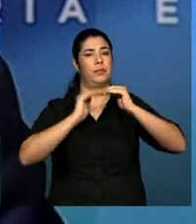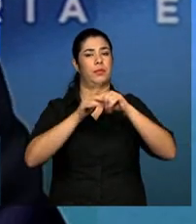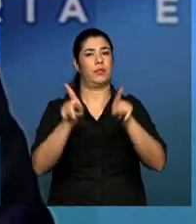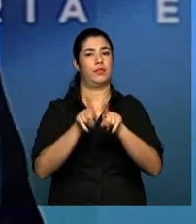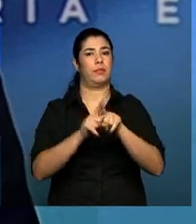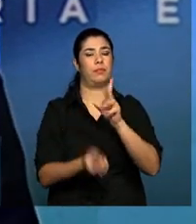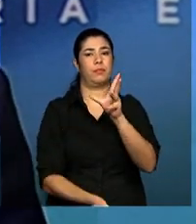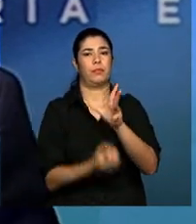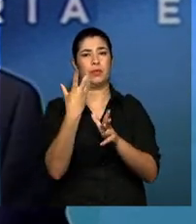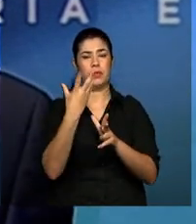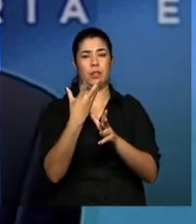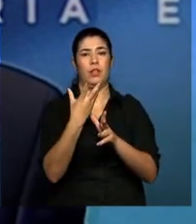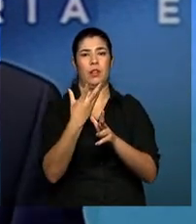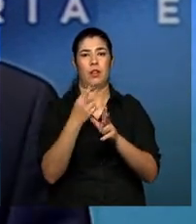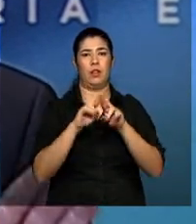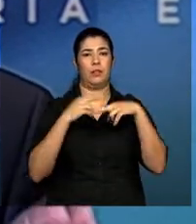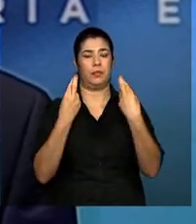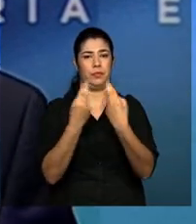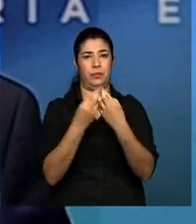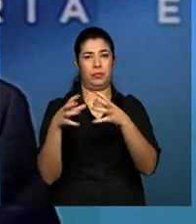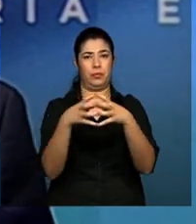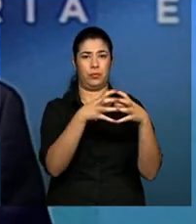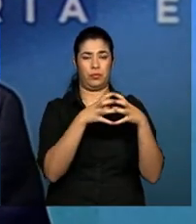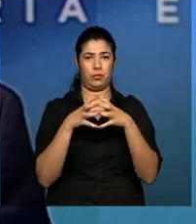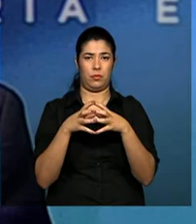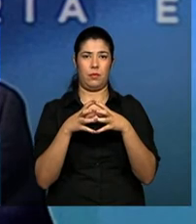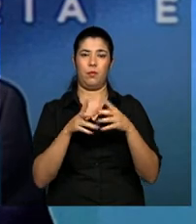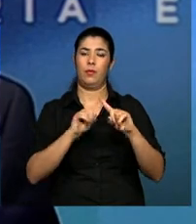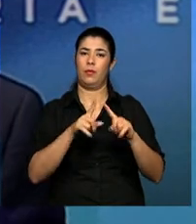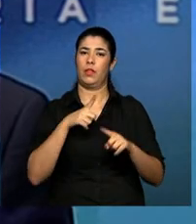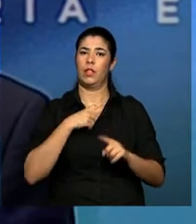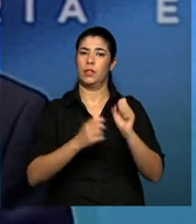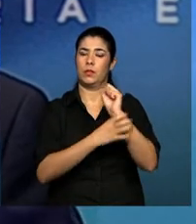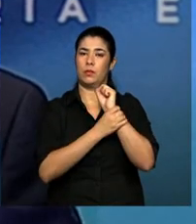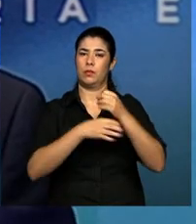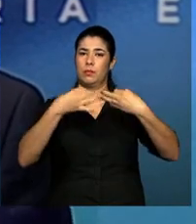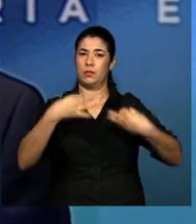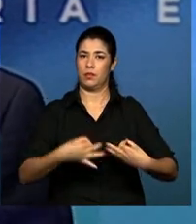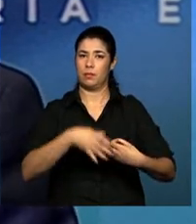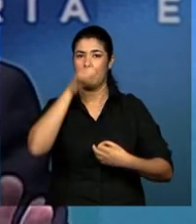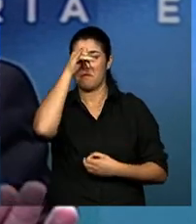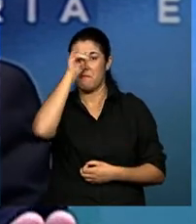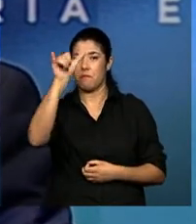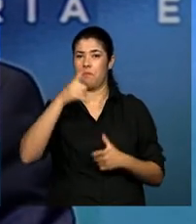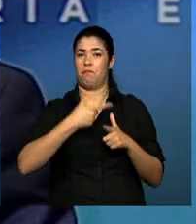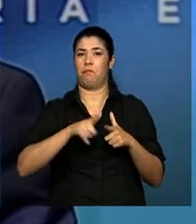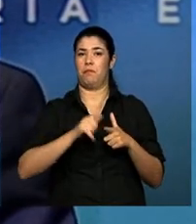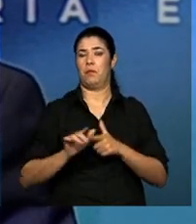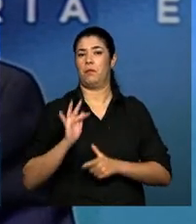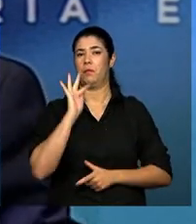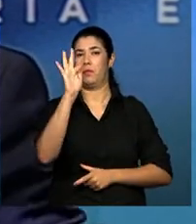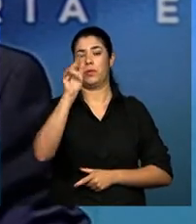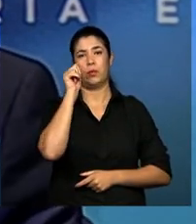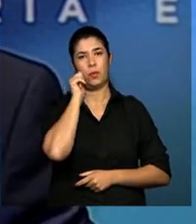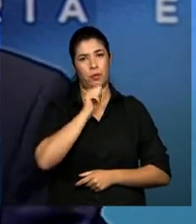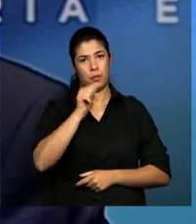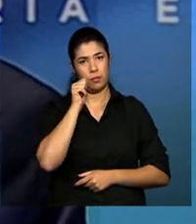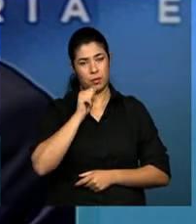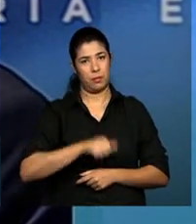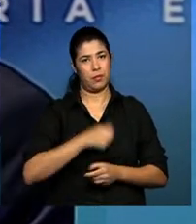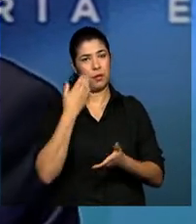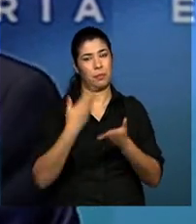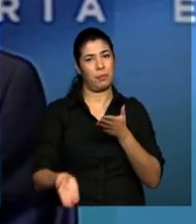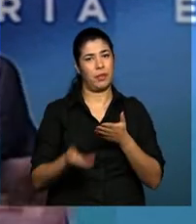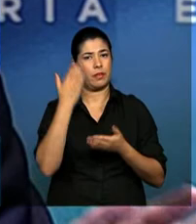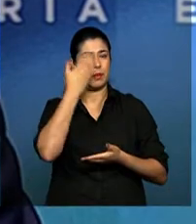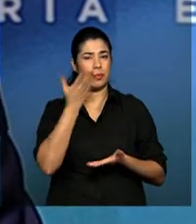constituindo essa rede, mas com a segurança adequada, para que a mulher não tenha invalidada depois